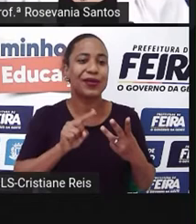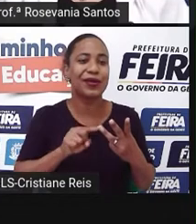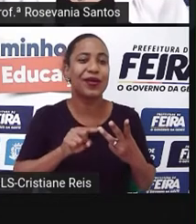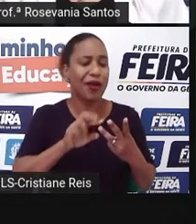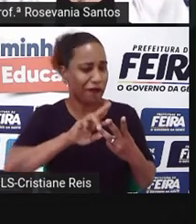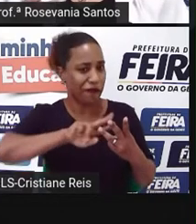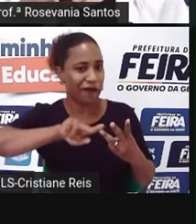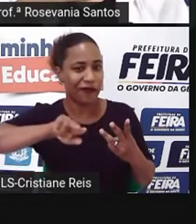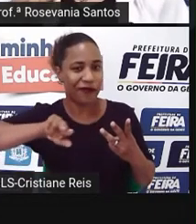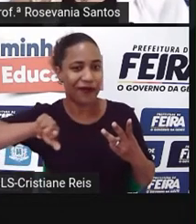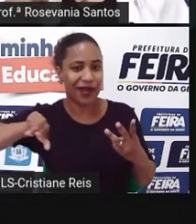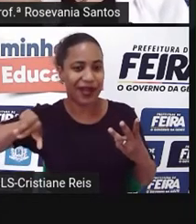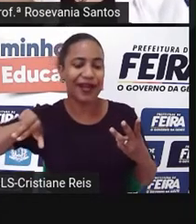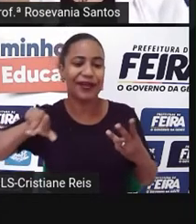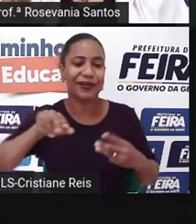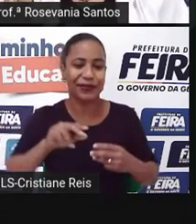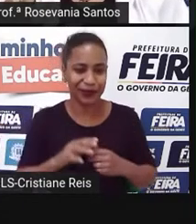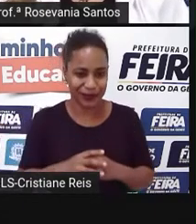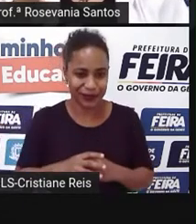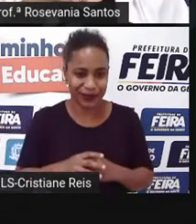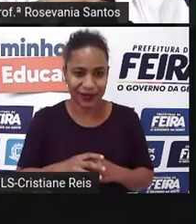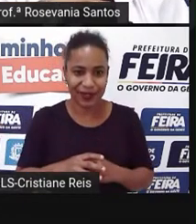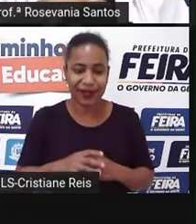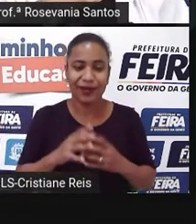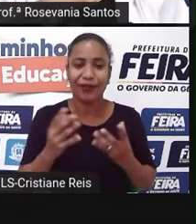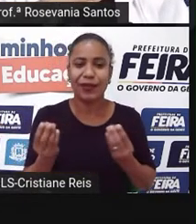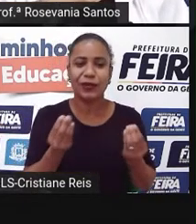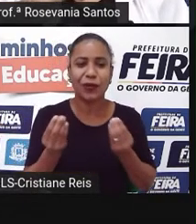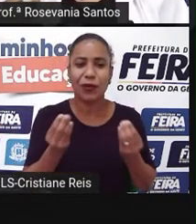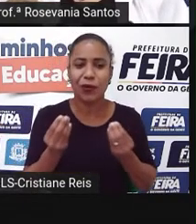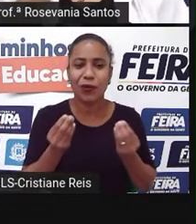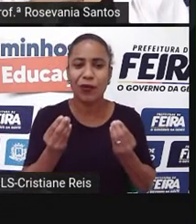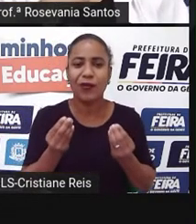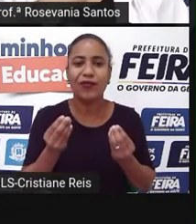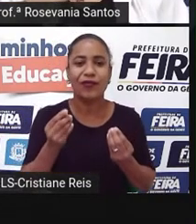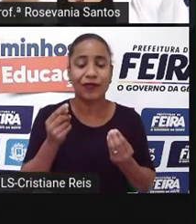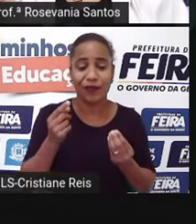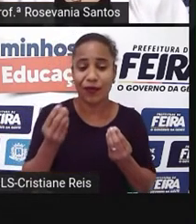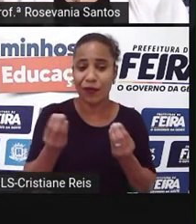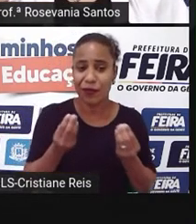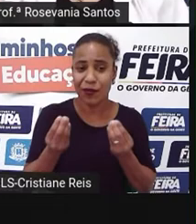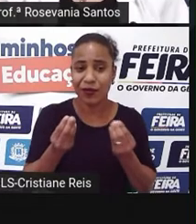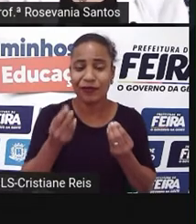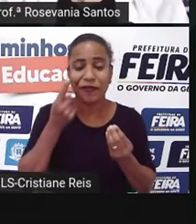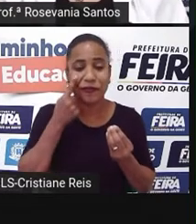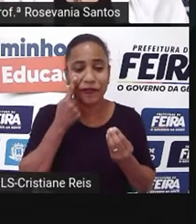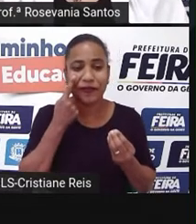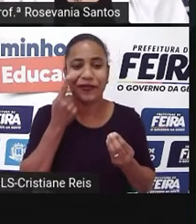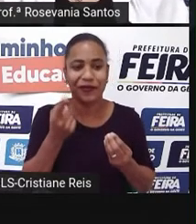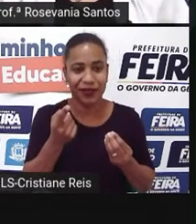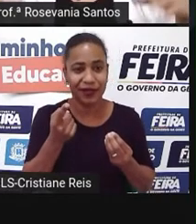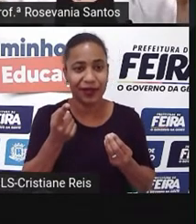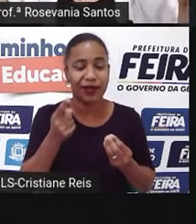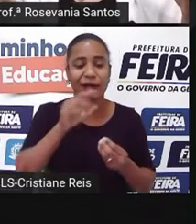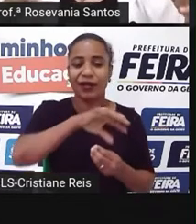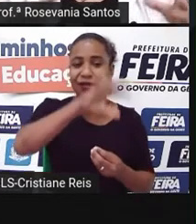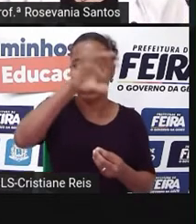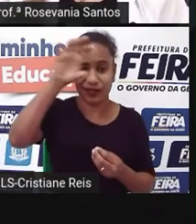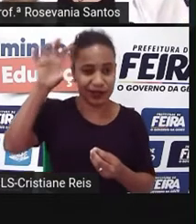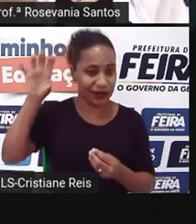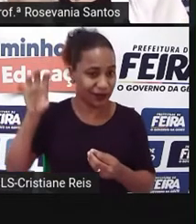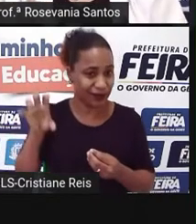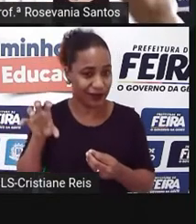né? E o que a gente vai... E Singapura, o a gente vai observar aí nessa região? Foram